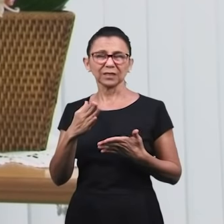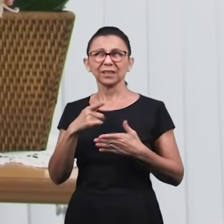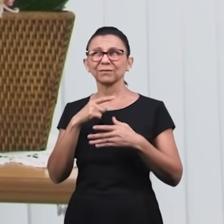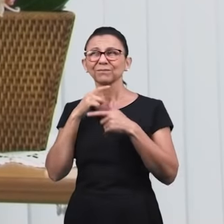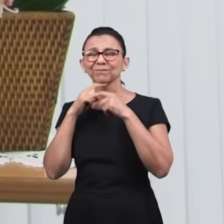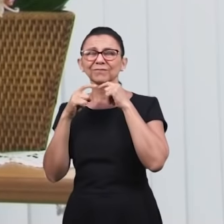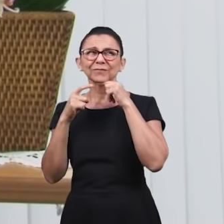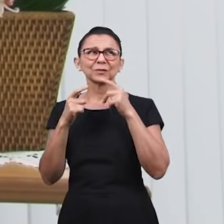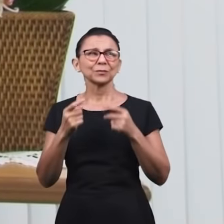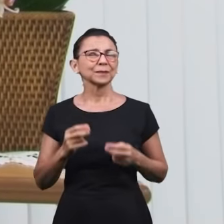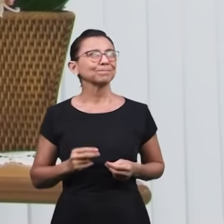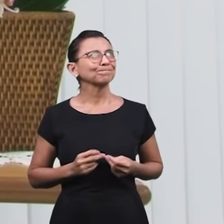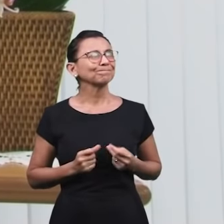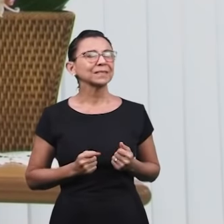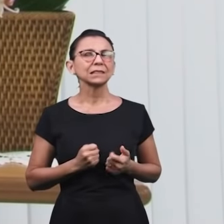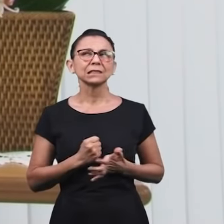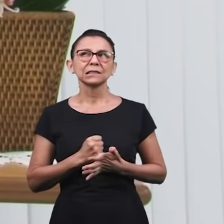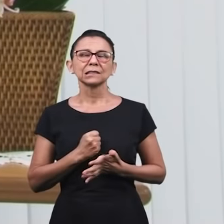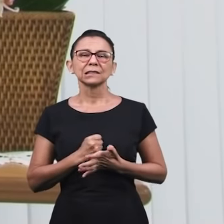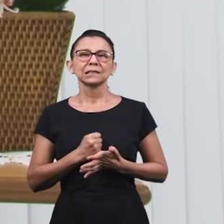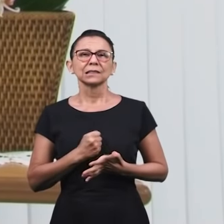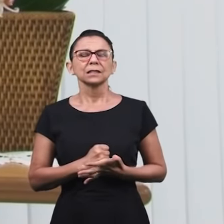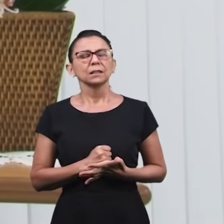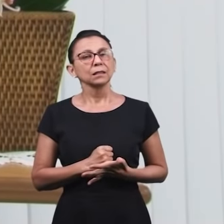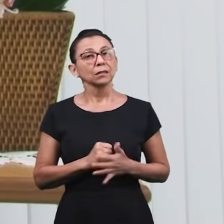hoje, você está, inseguro,